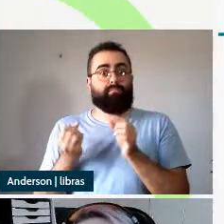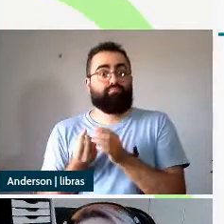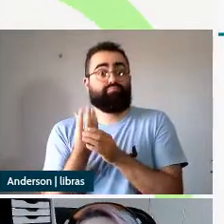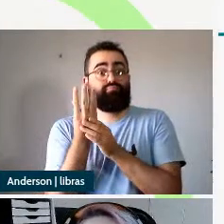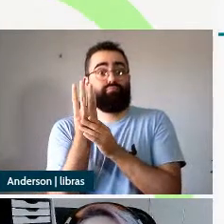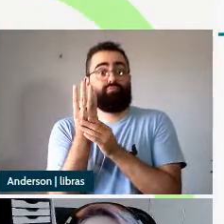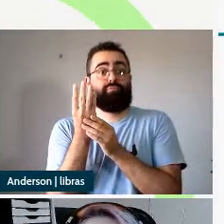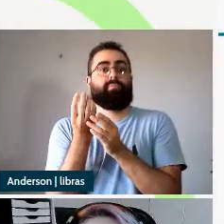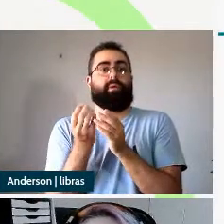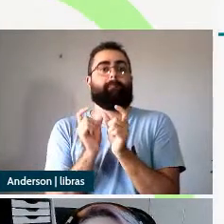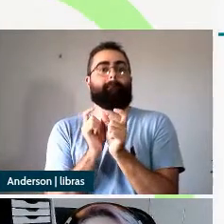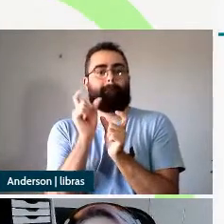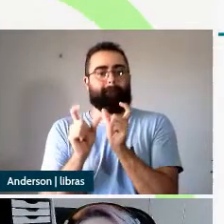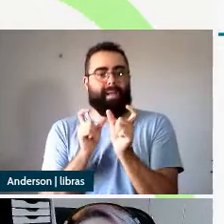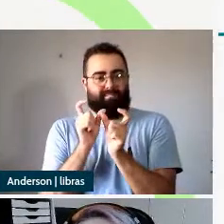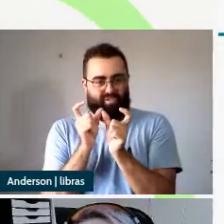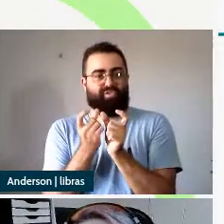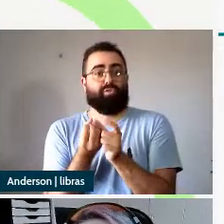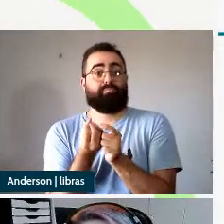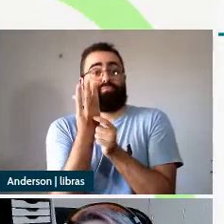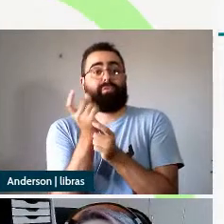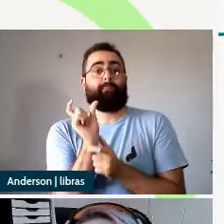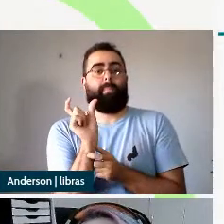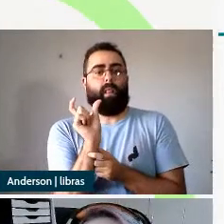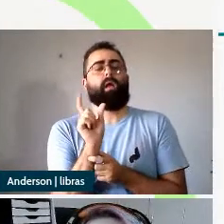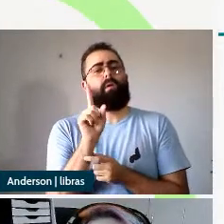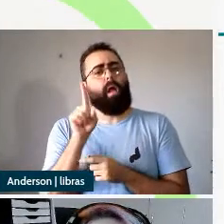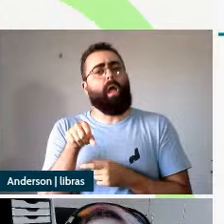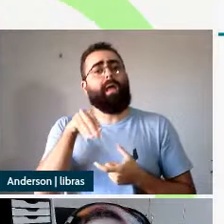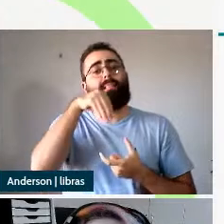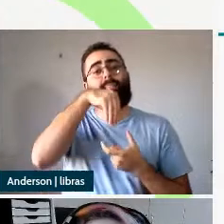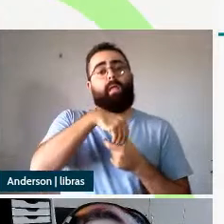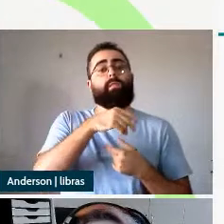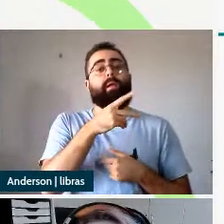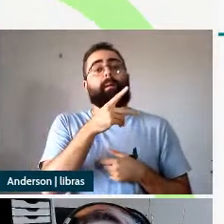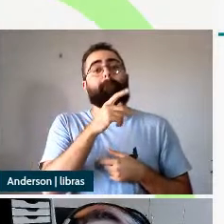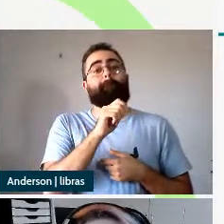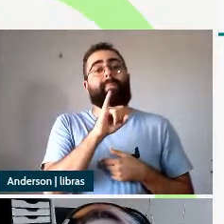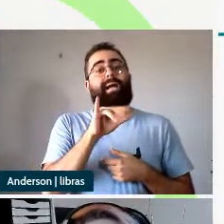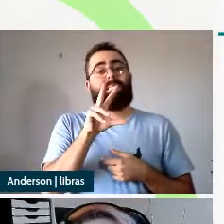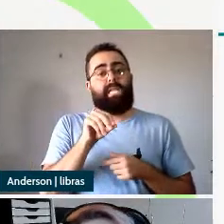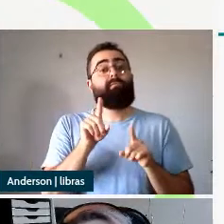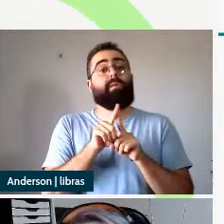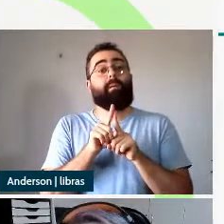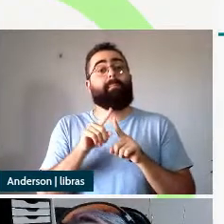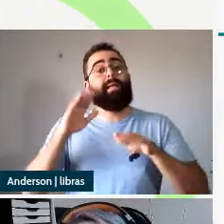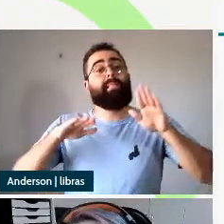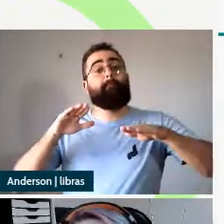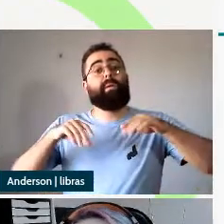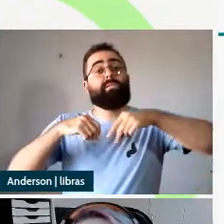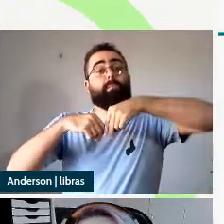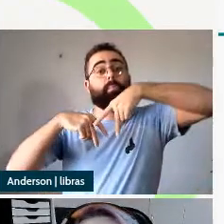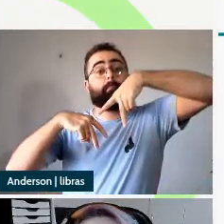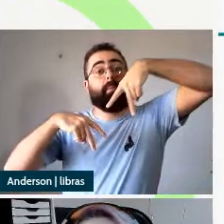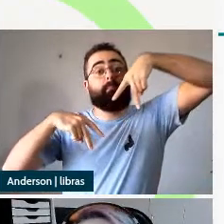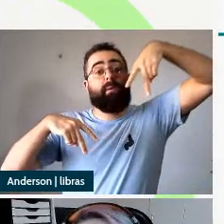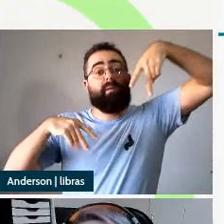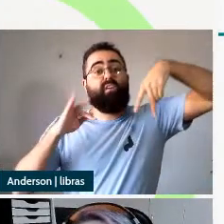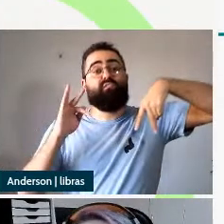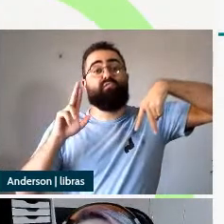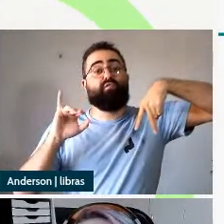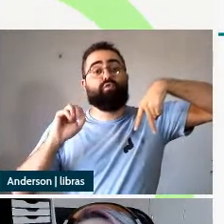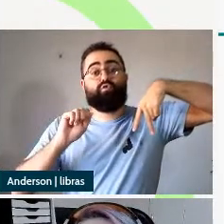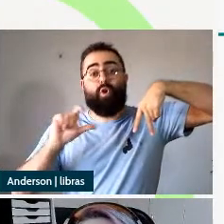a interação entre a estrutura interna do participio e a sequência de núcleos funcionais que participam da estrutura como